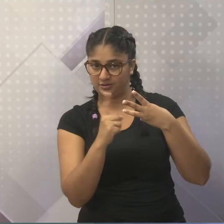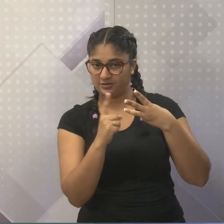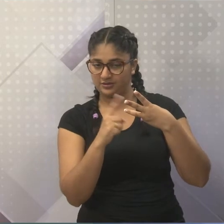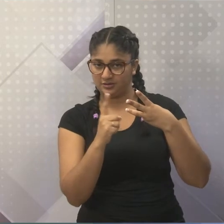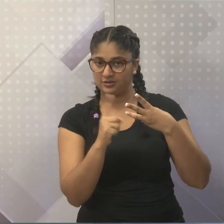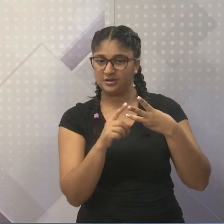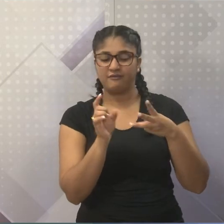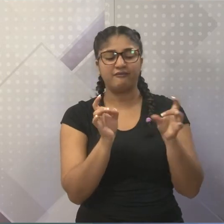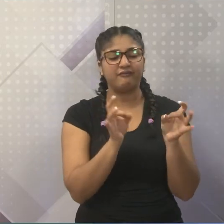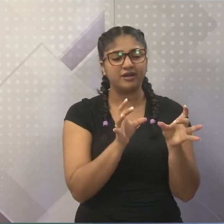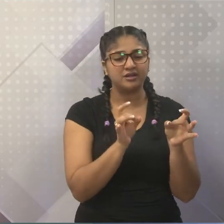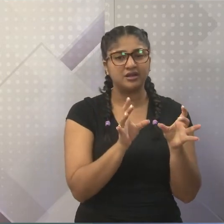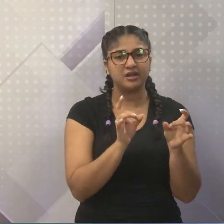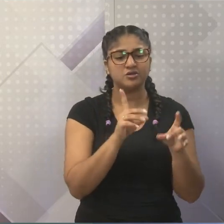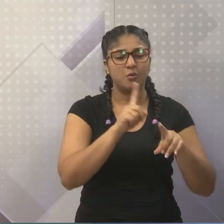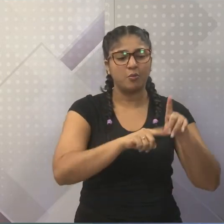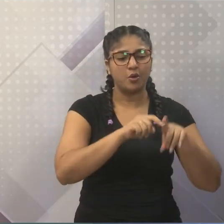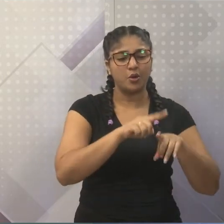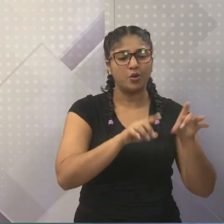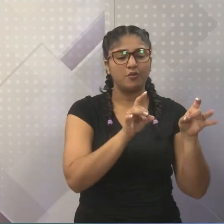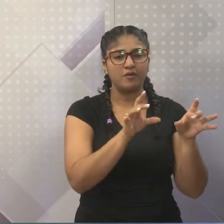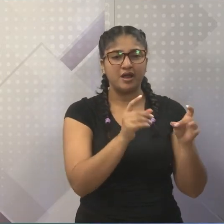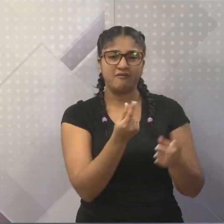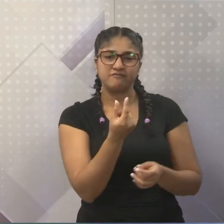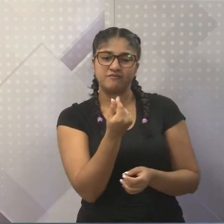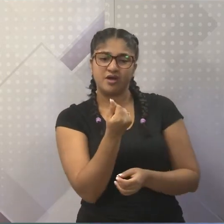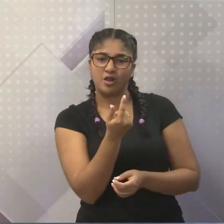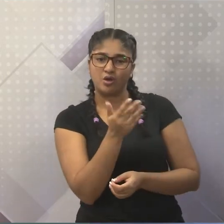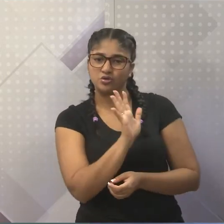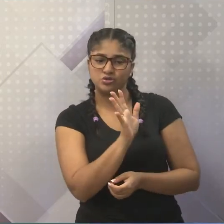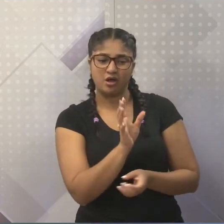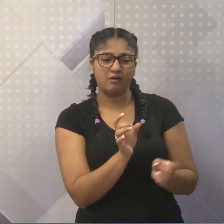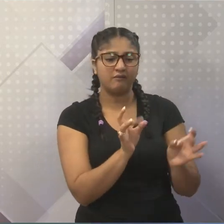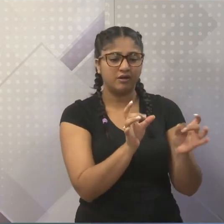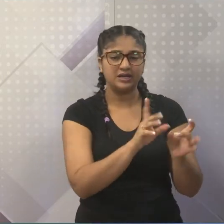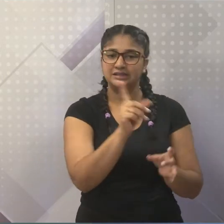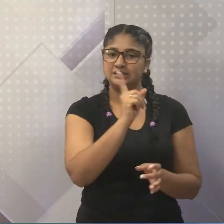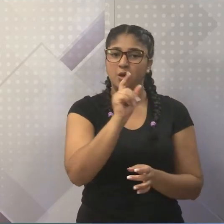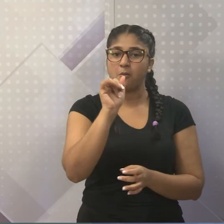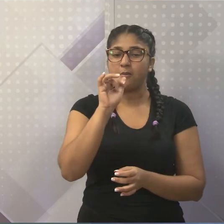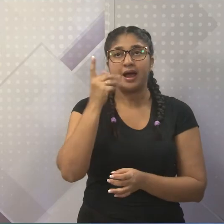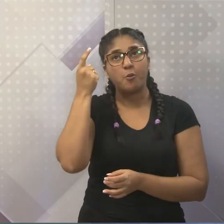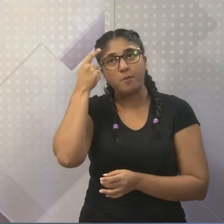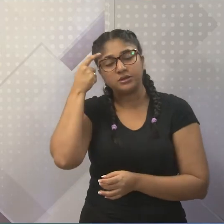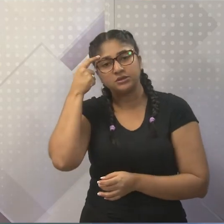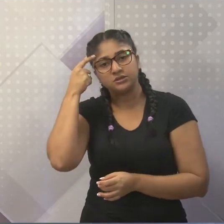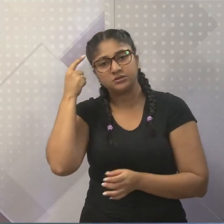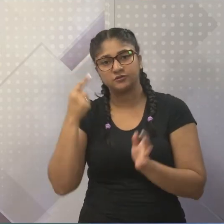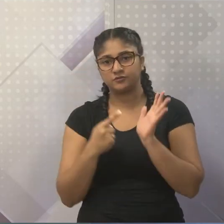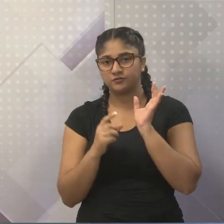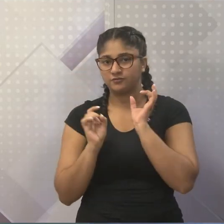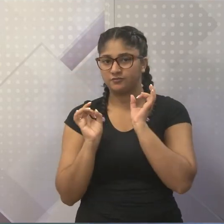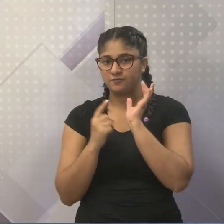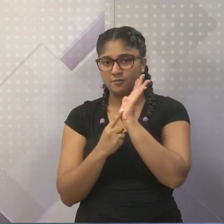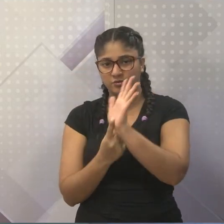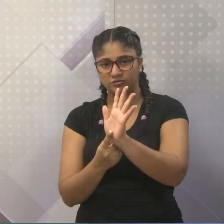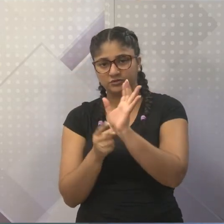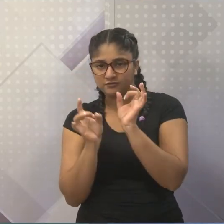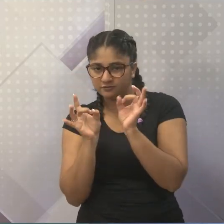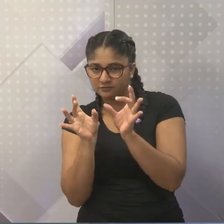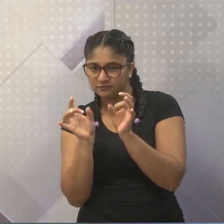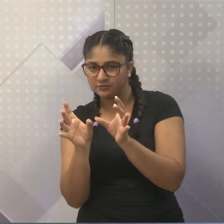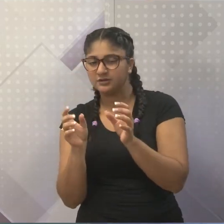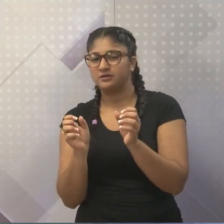não é só vender o produto monetariamente, é vender a imagem, vender a ideia. E isso é a propaganda.